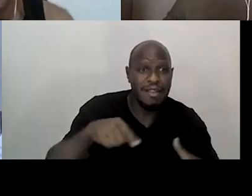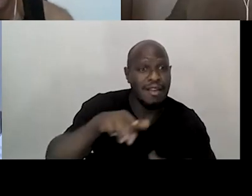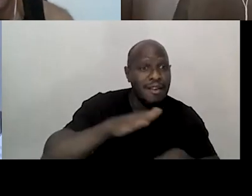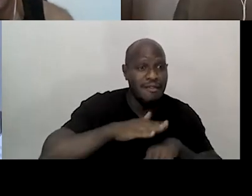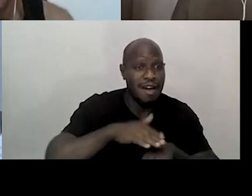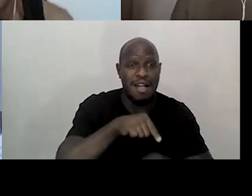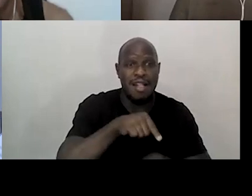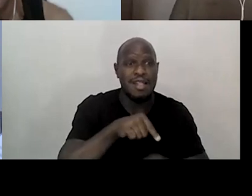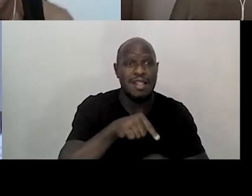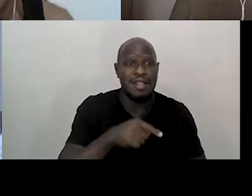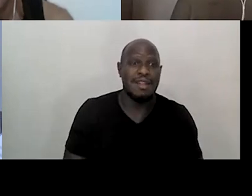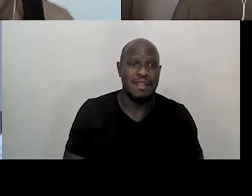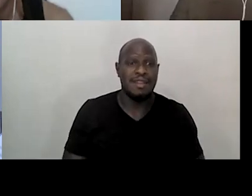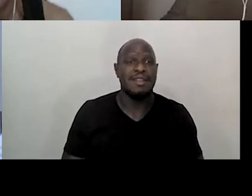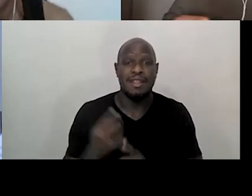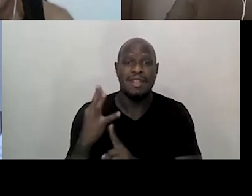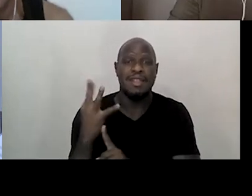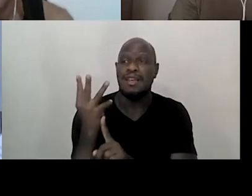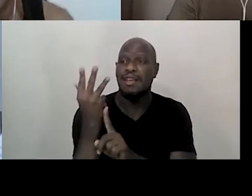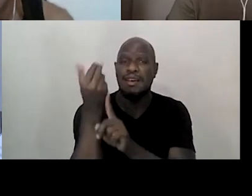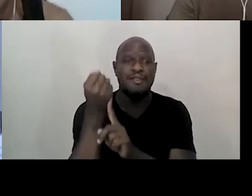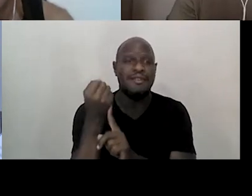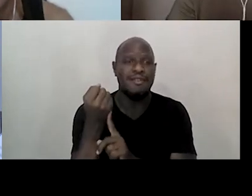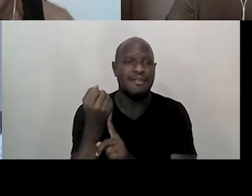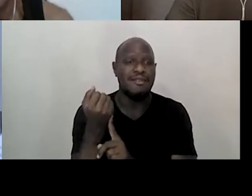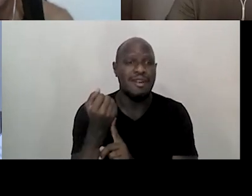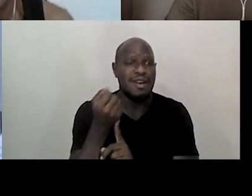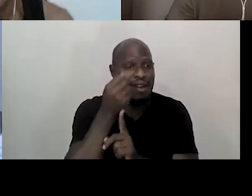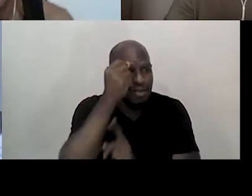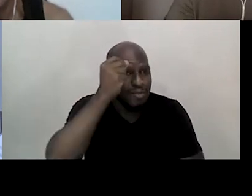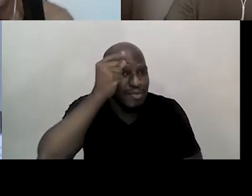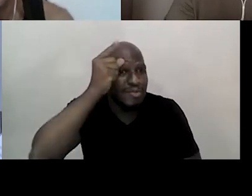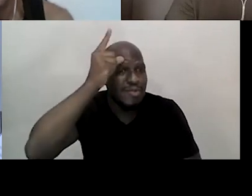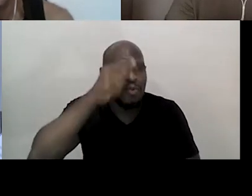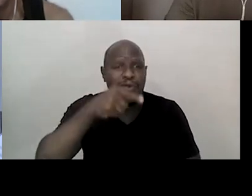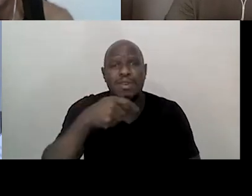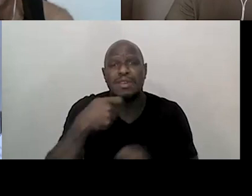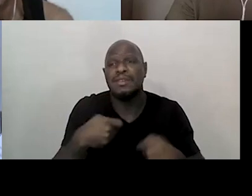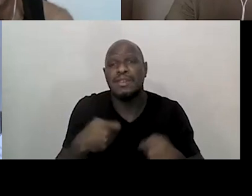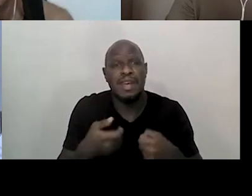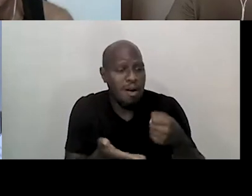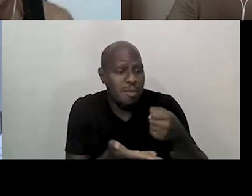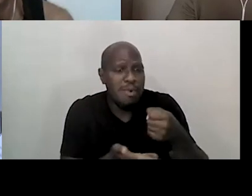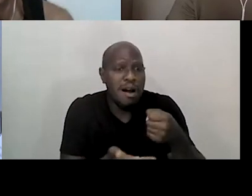eleva a arte, a cultura, como necessidade básica, é uma necessidade básica,